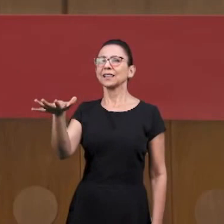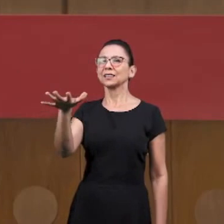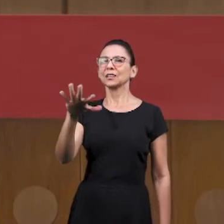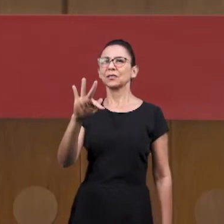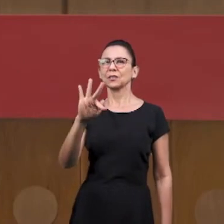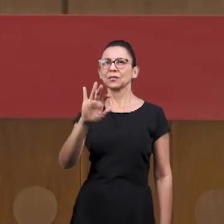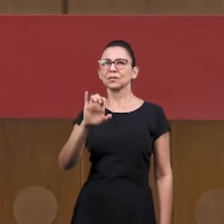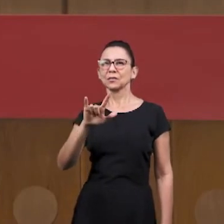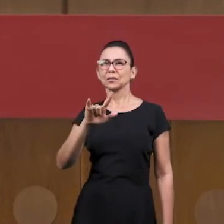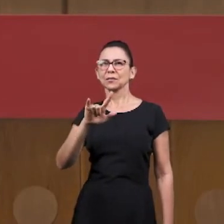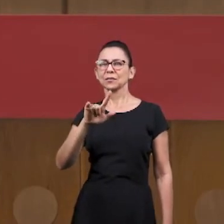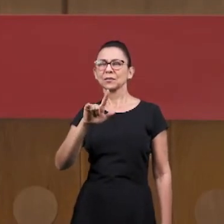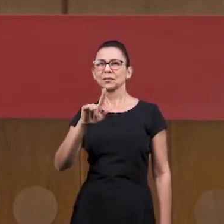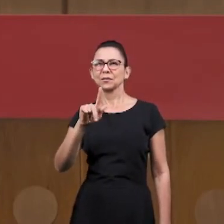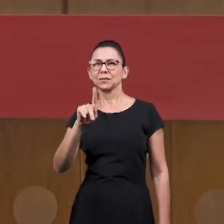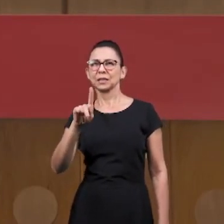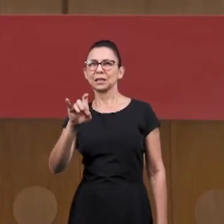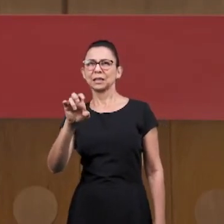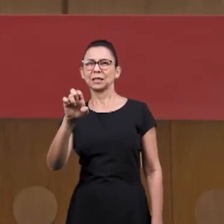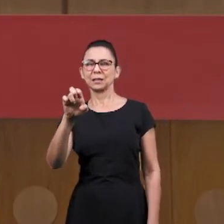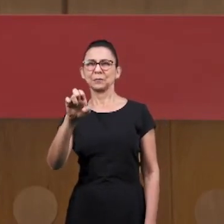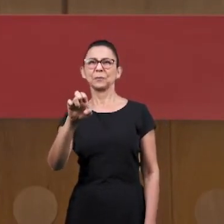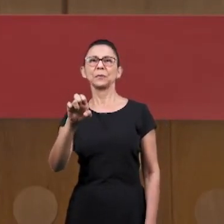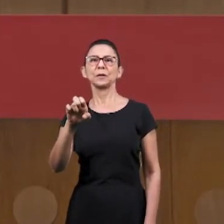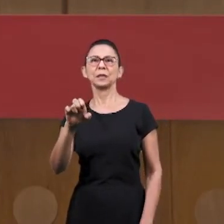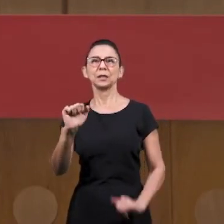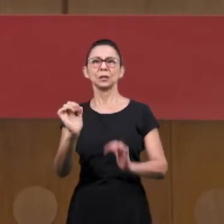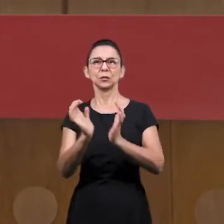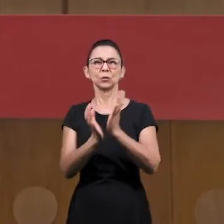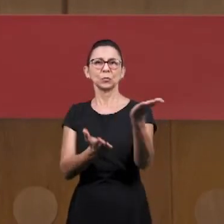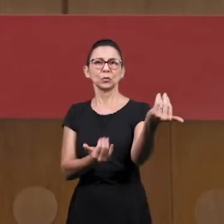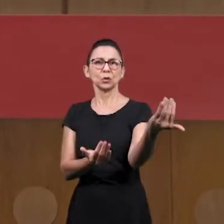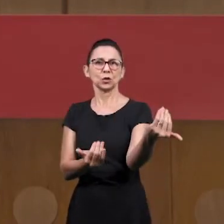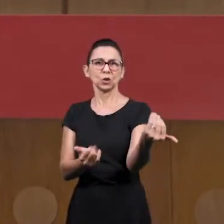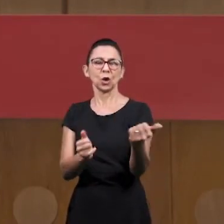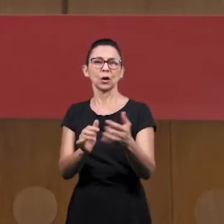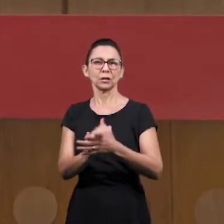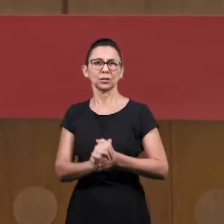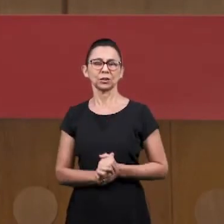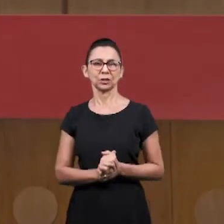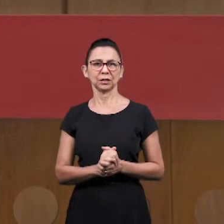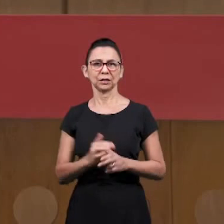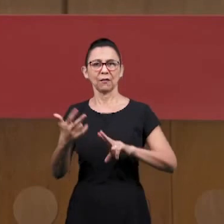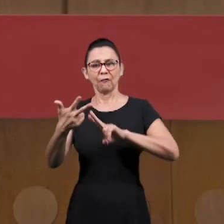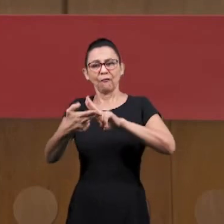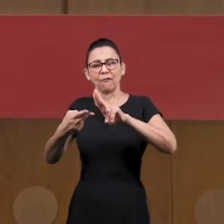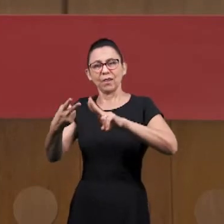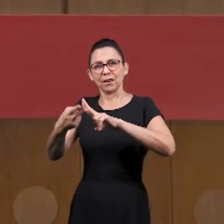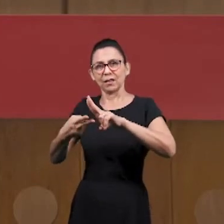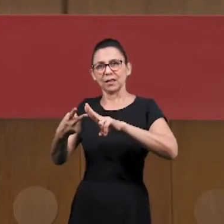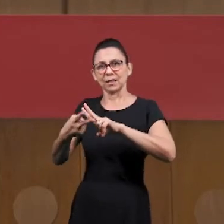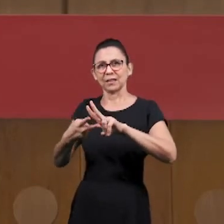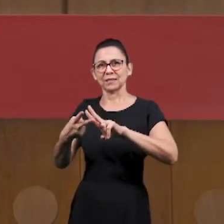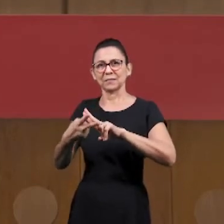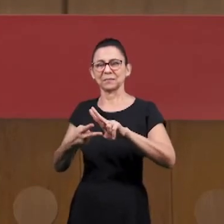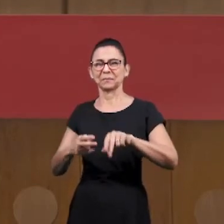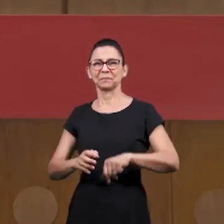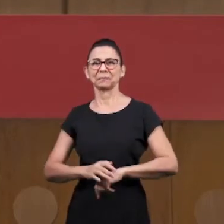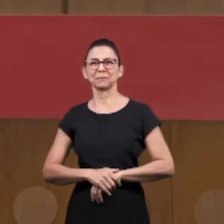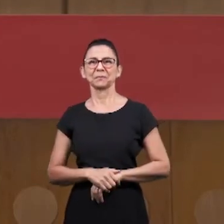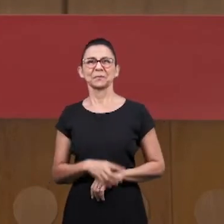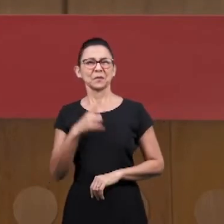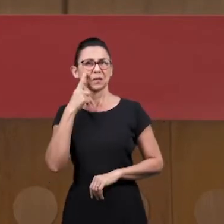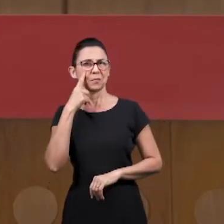jovem Felipe Viana, que é do grupo de jovens da nossa igreja do bairro Universal, no município de Viana, no estado do Espírito